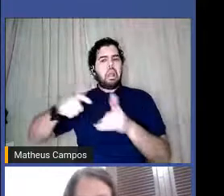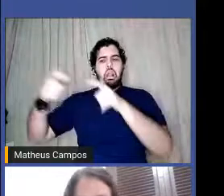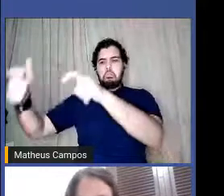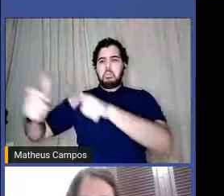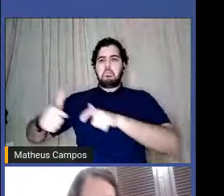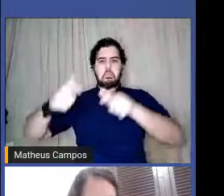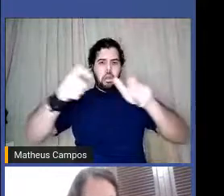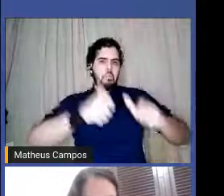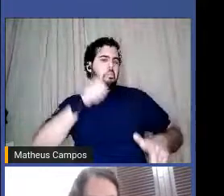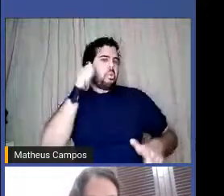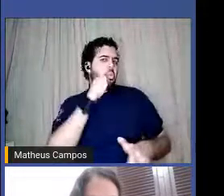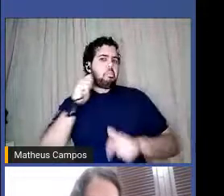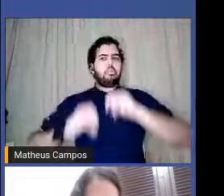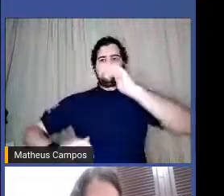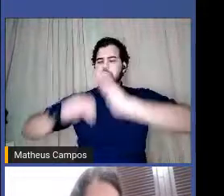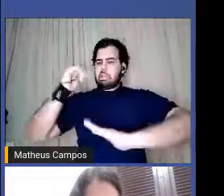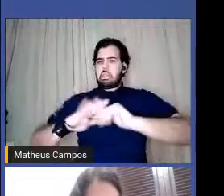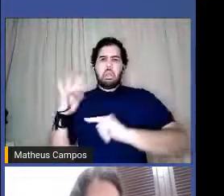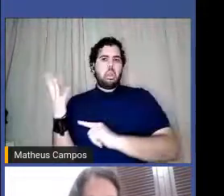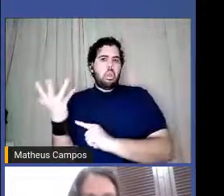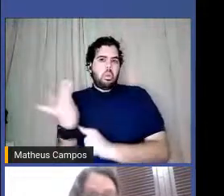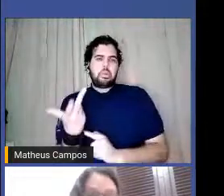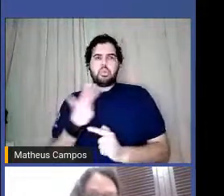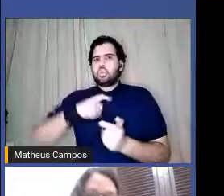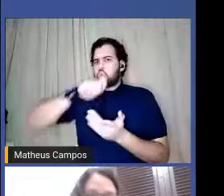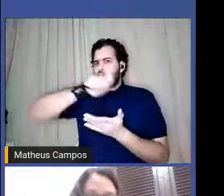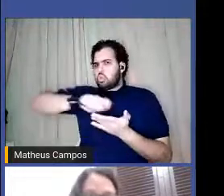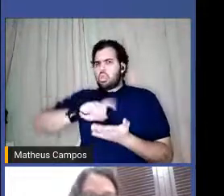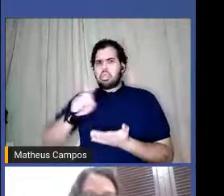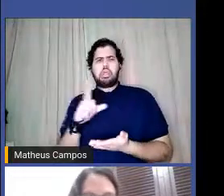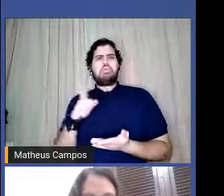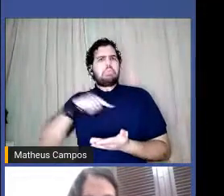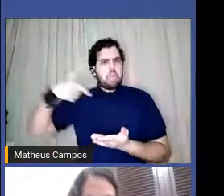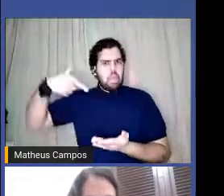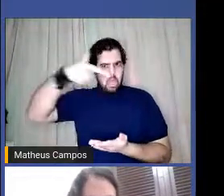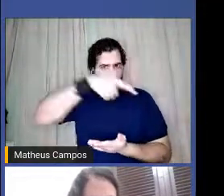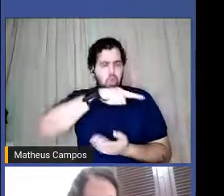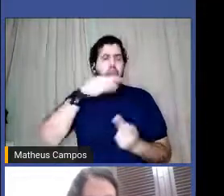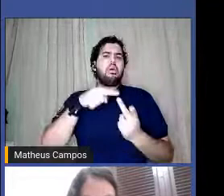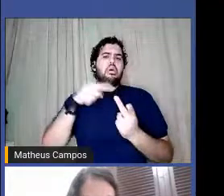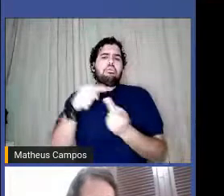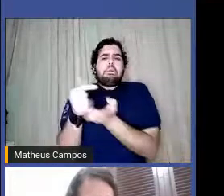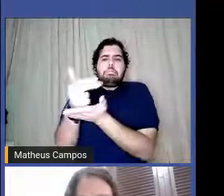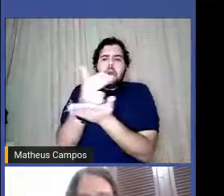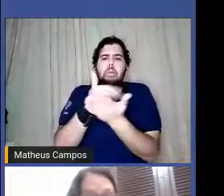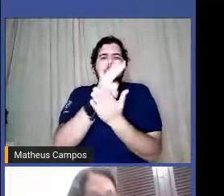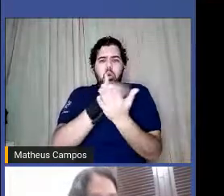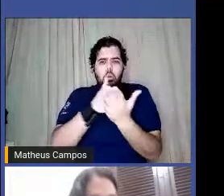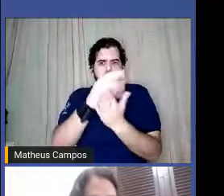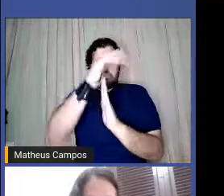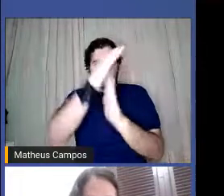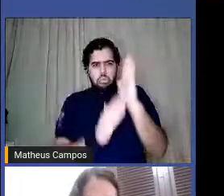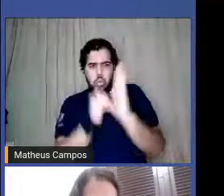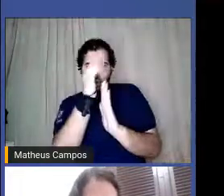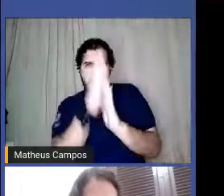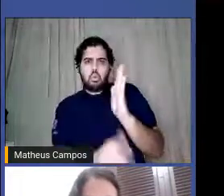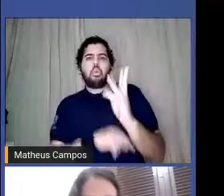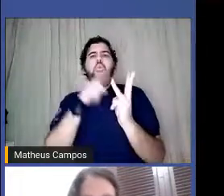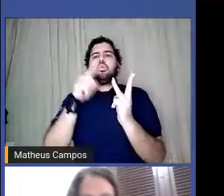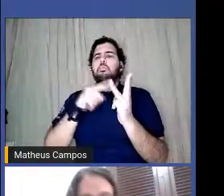artistas em várias áreas, não só na escrita, né? Tem a Jéssica aí também nas artes visuais, a Ana, a Lúcia na